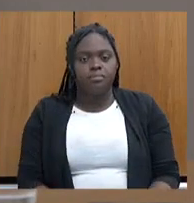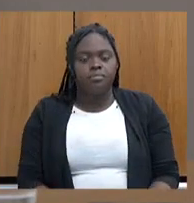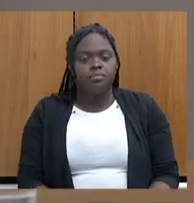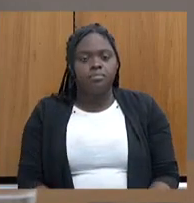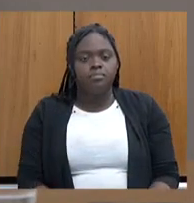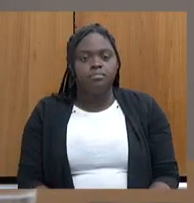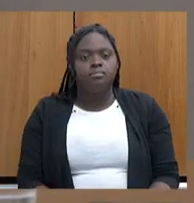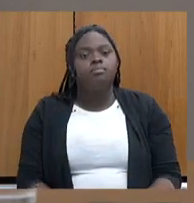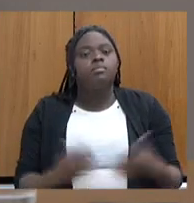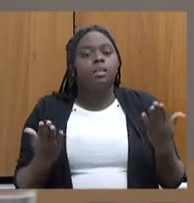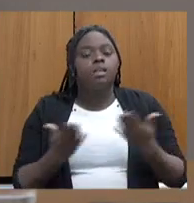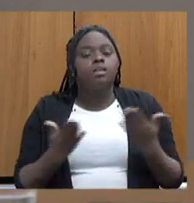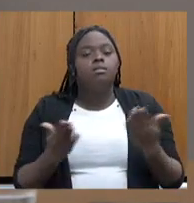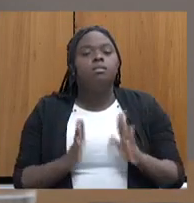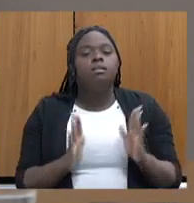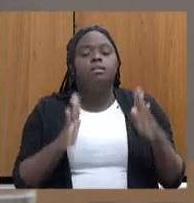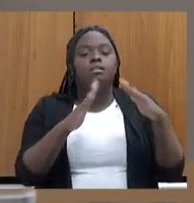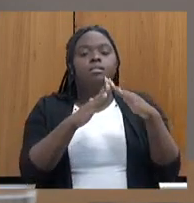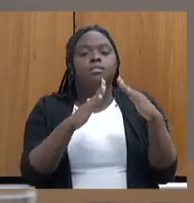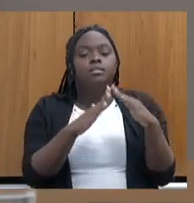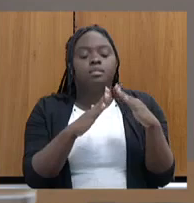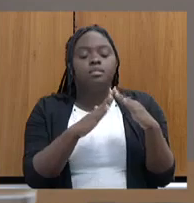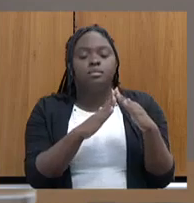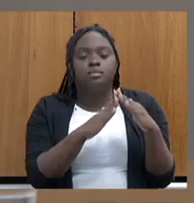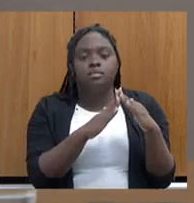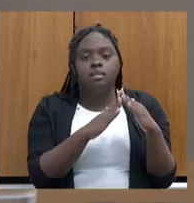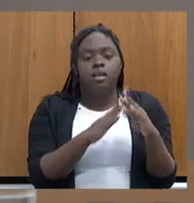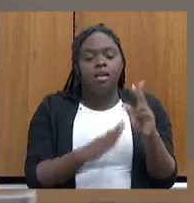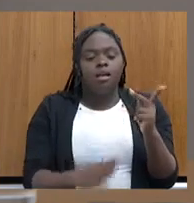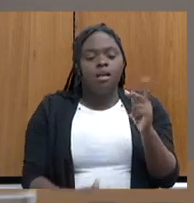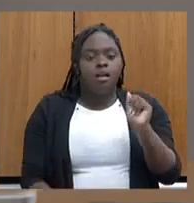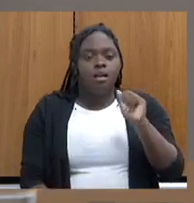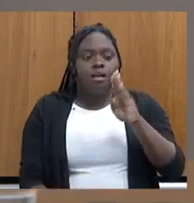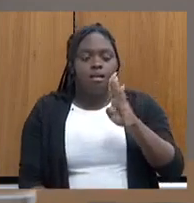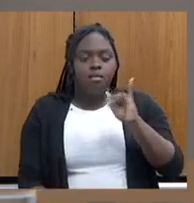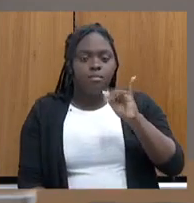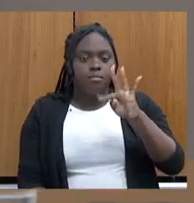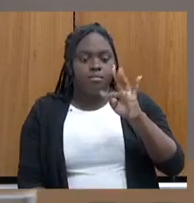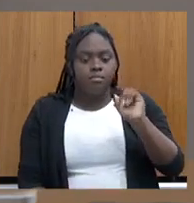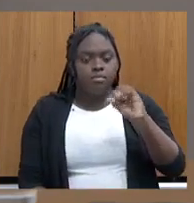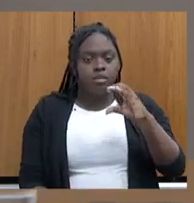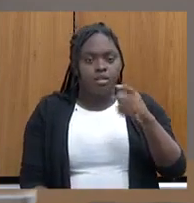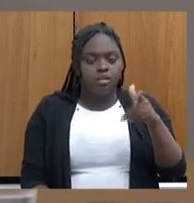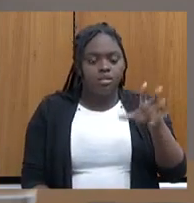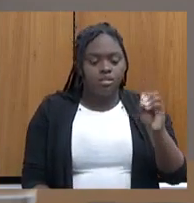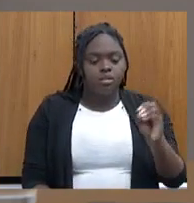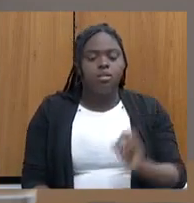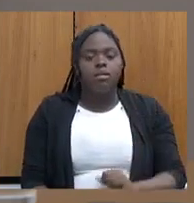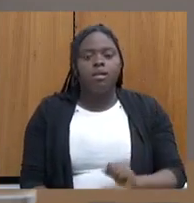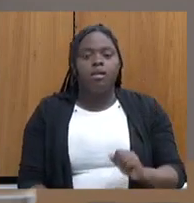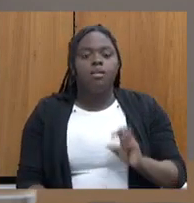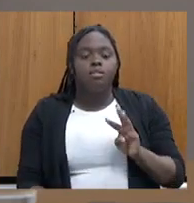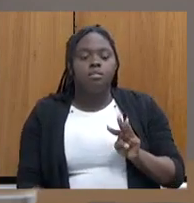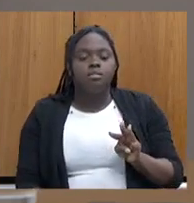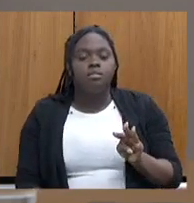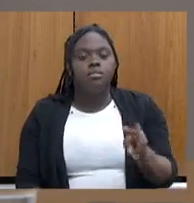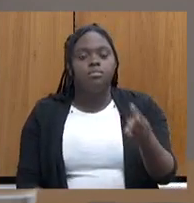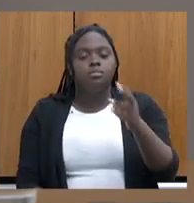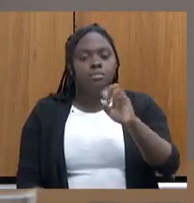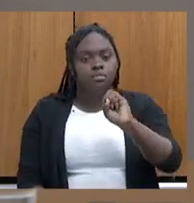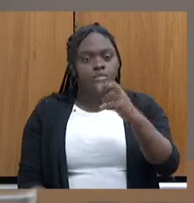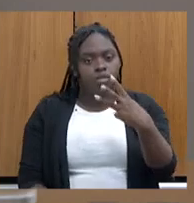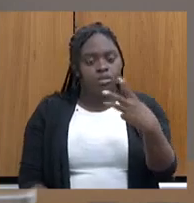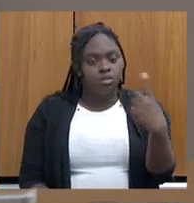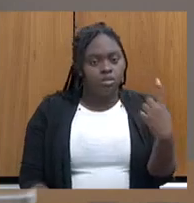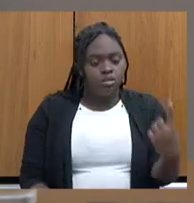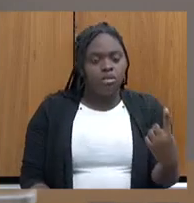Agora, na habitação. Na habitação, queria falar da regularização fungiária da Coab. São 3.831 títulos